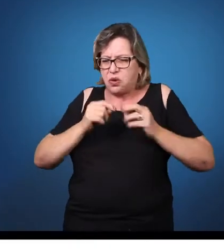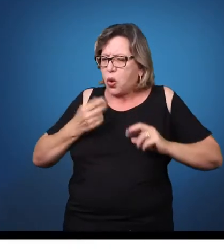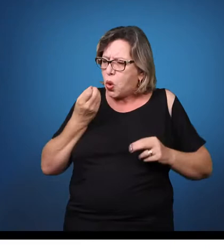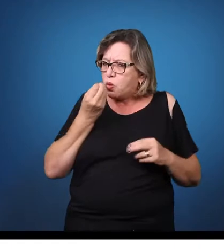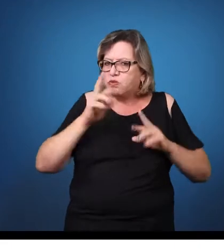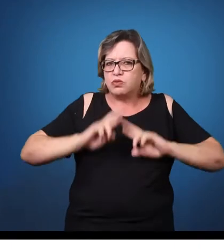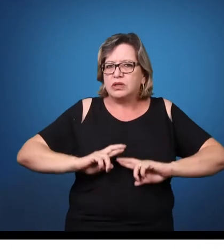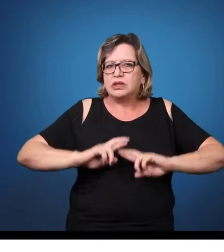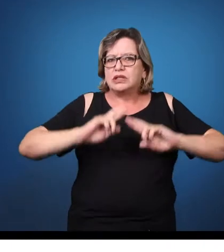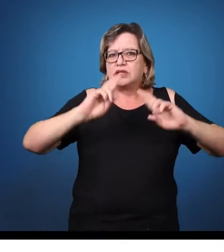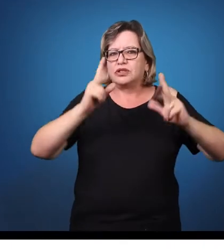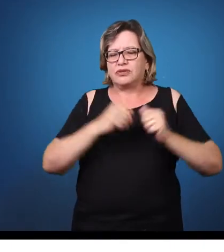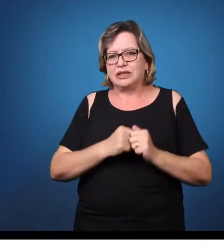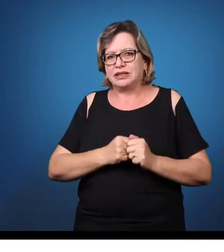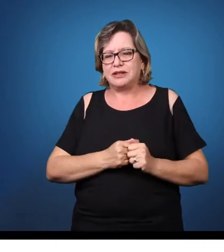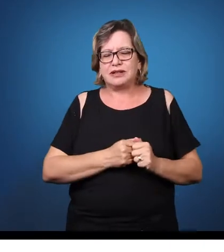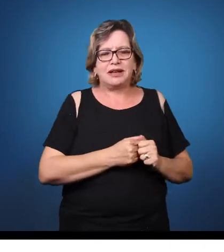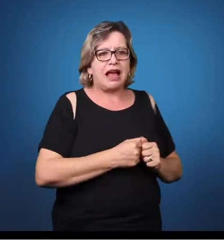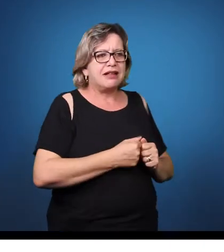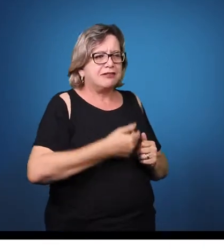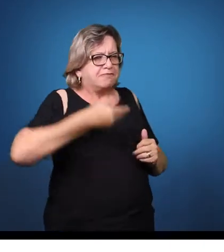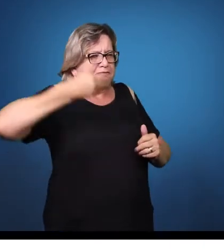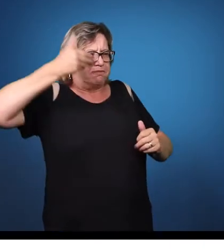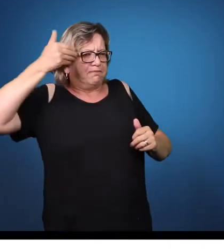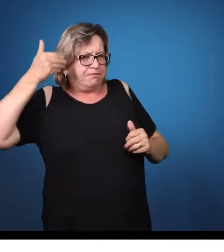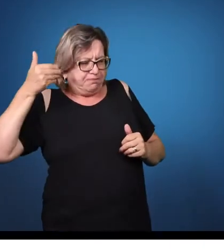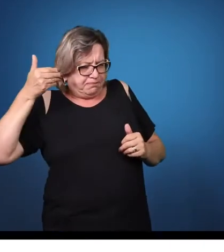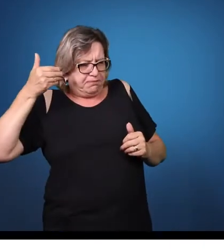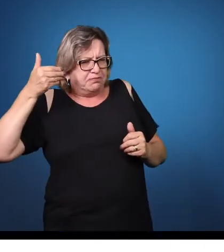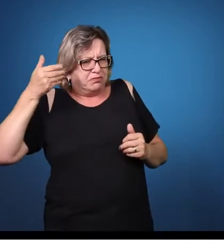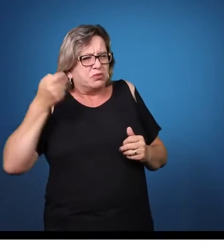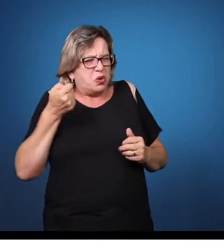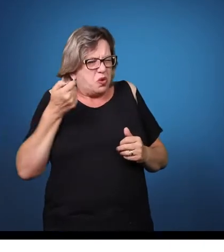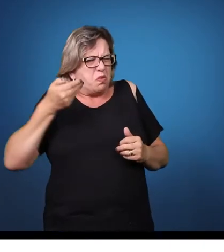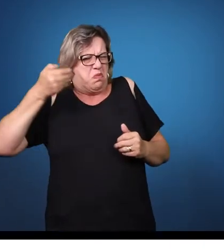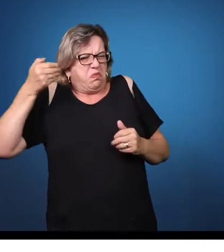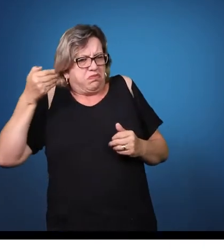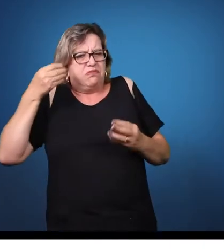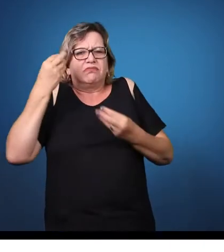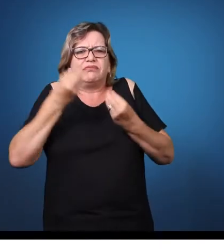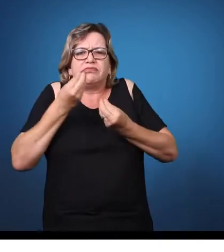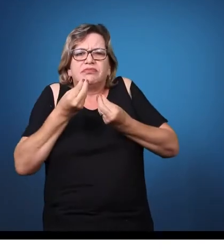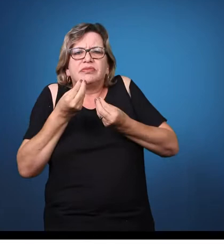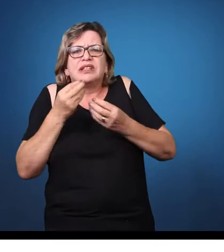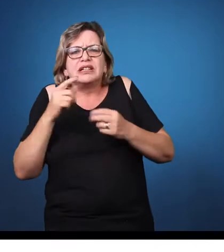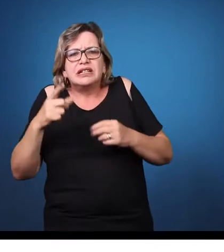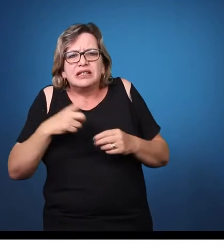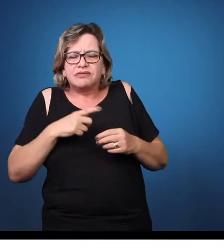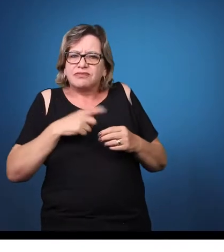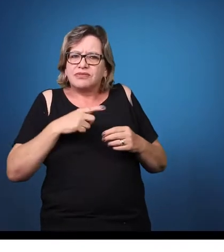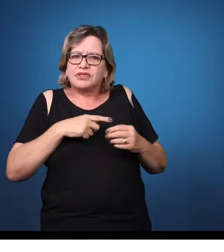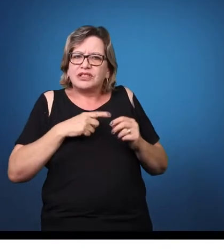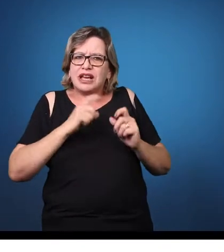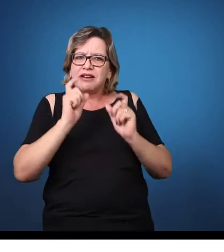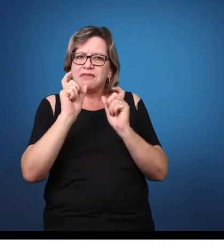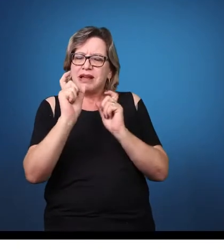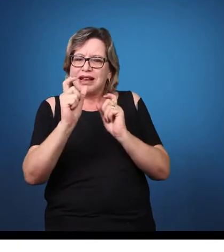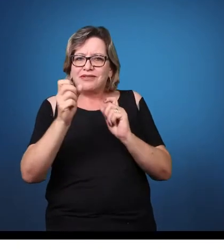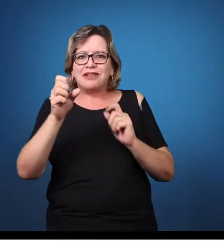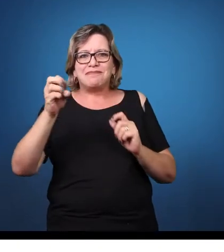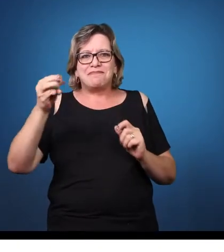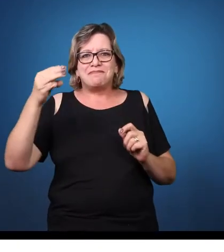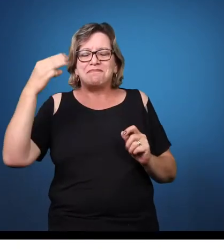presente, a gente tinha a deficiência mental mesmo. Era caracterizada como deficiência mental.